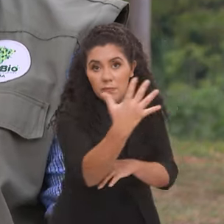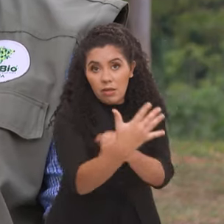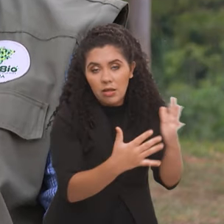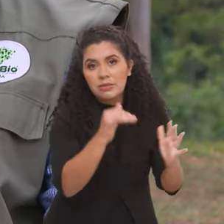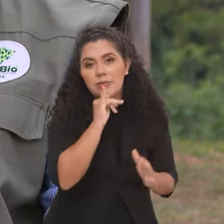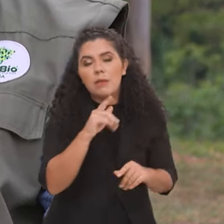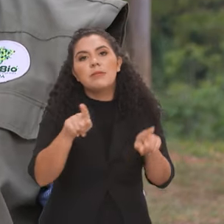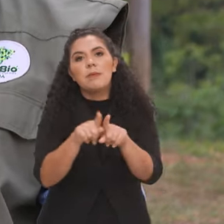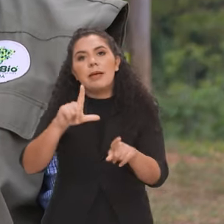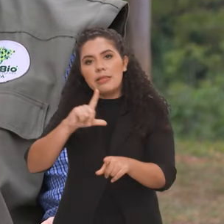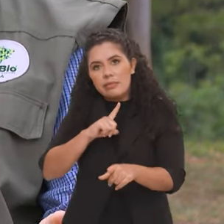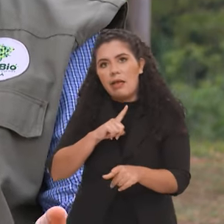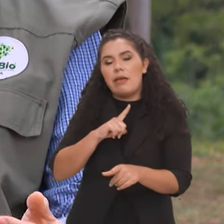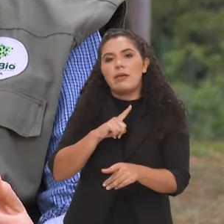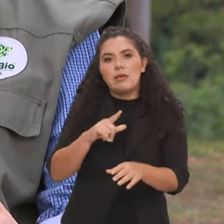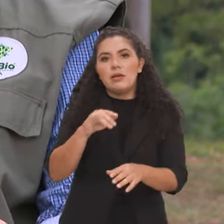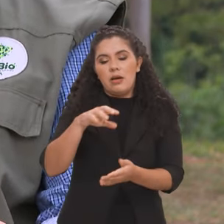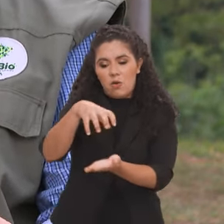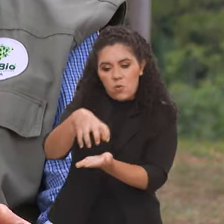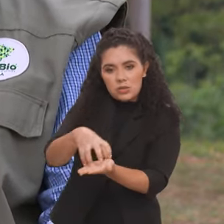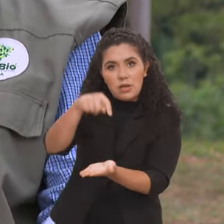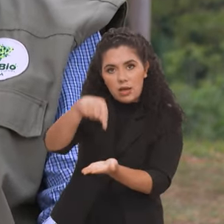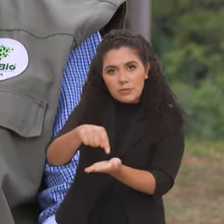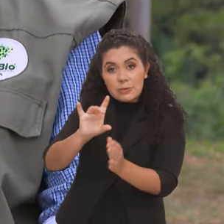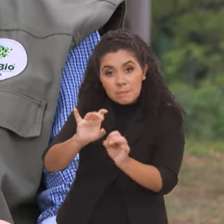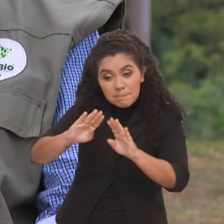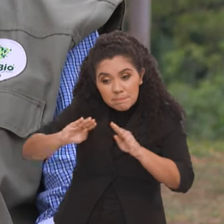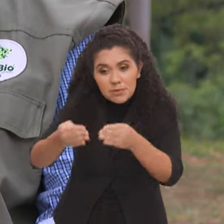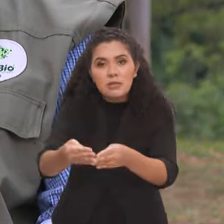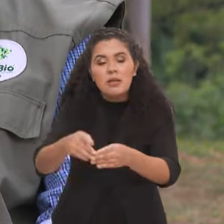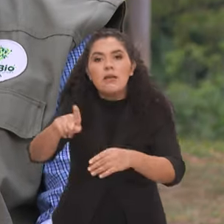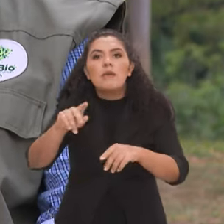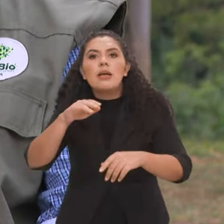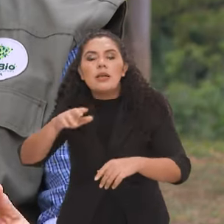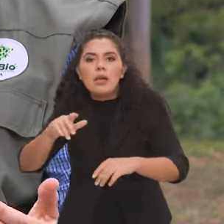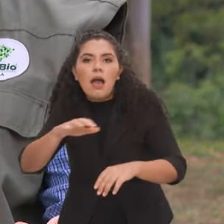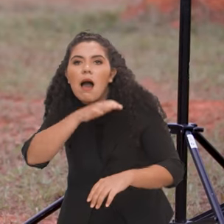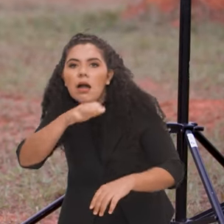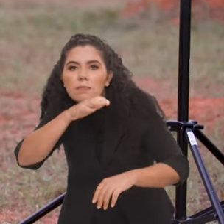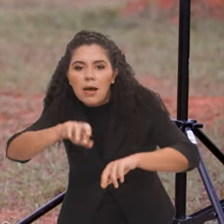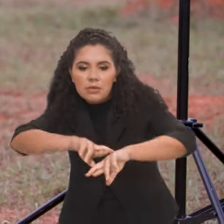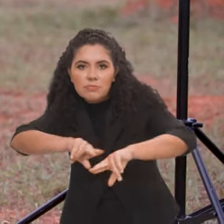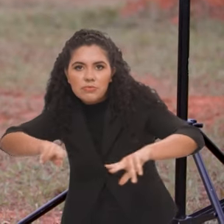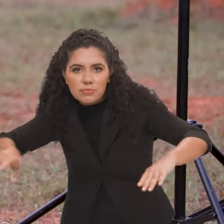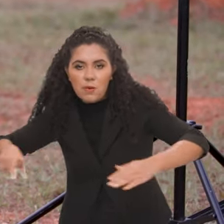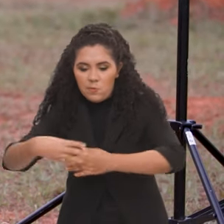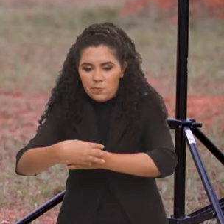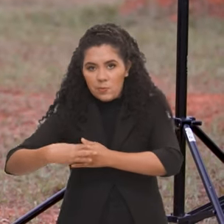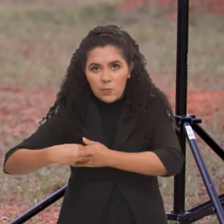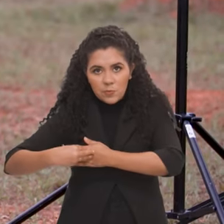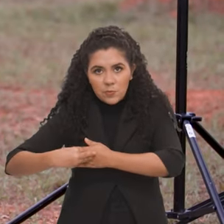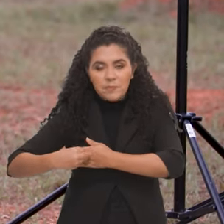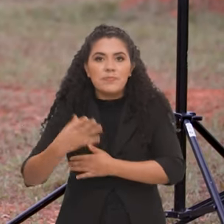então temos um centro especializado nisso, como também temos centros especializados em mamíferos, veja por exemplo, o que acontece